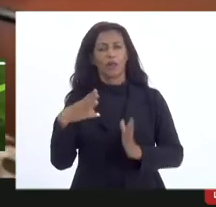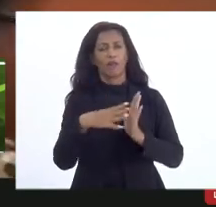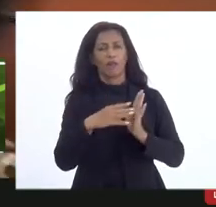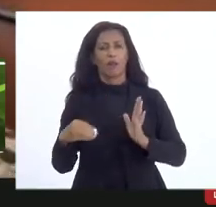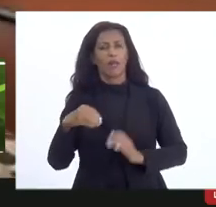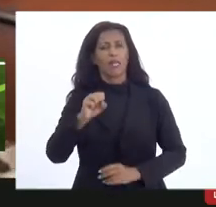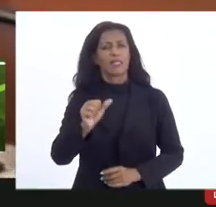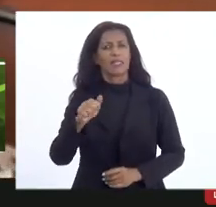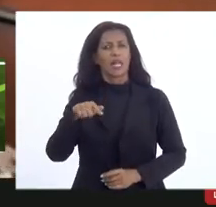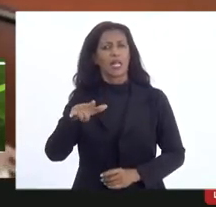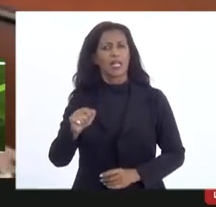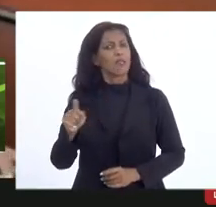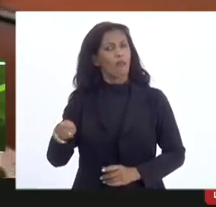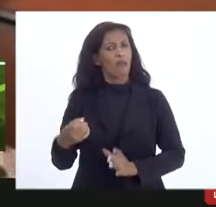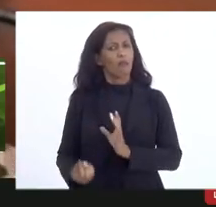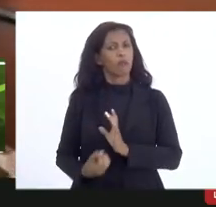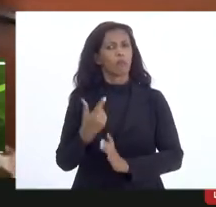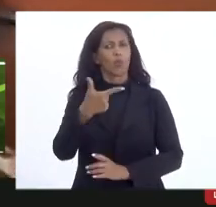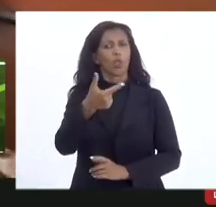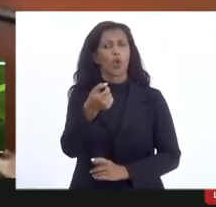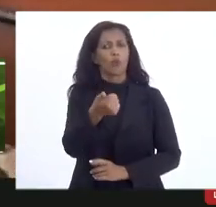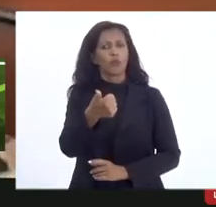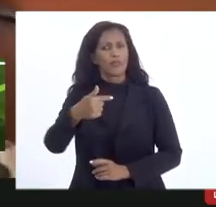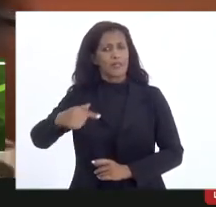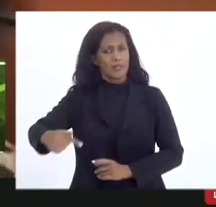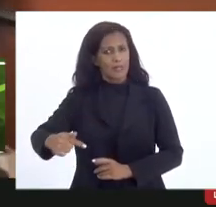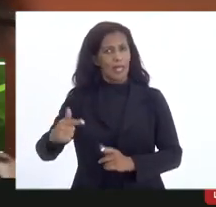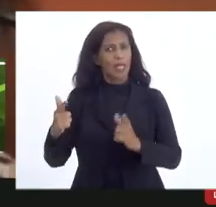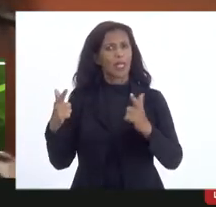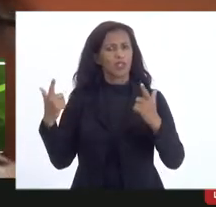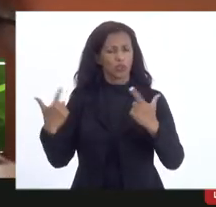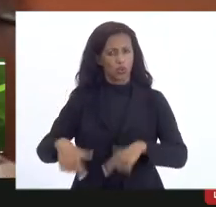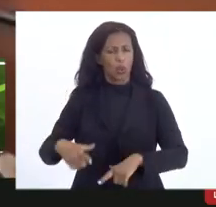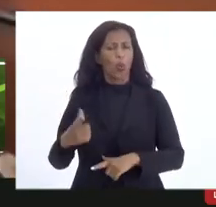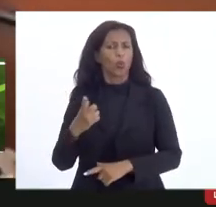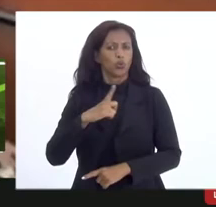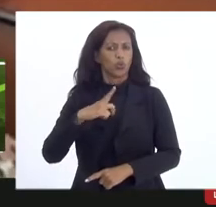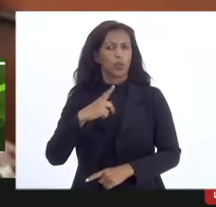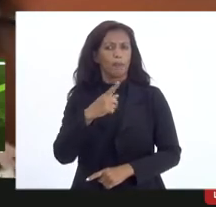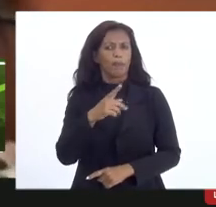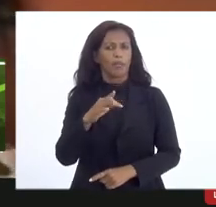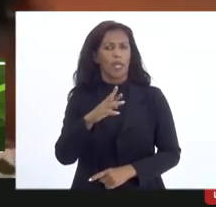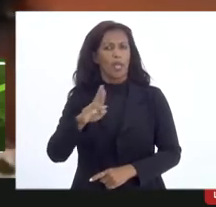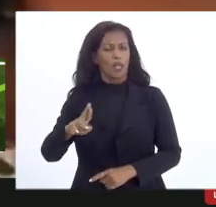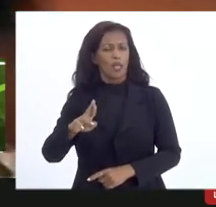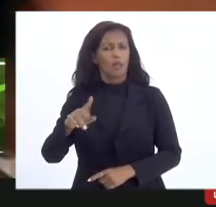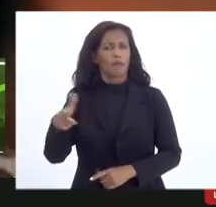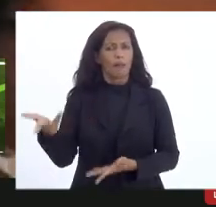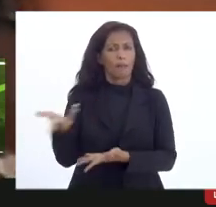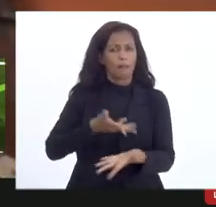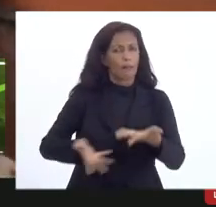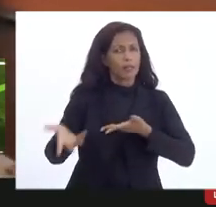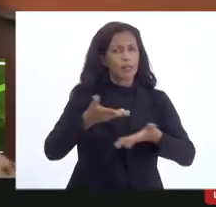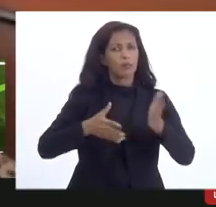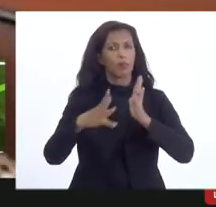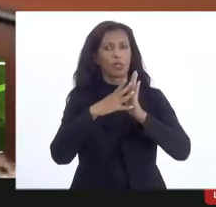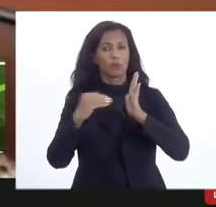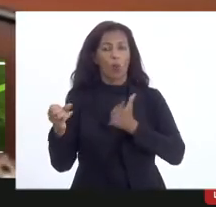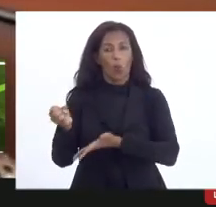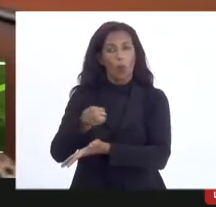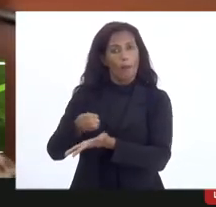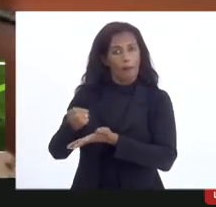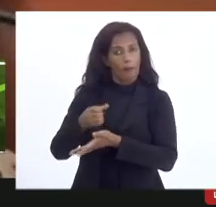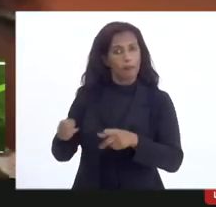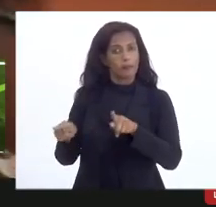SALI que é um modelo construído em 2017 onde a PTR participou e esse modelo foi com base